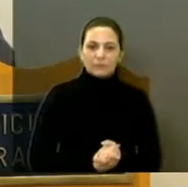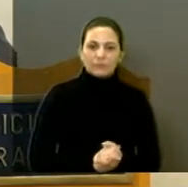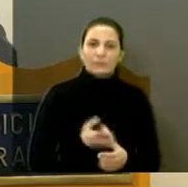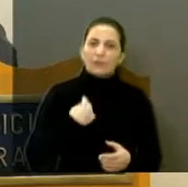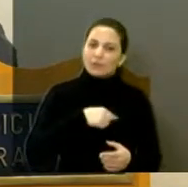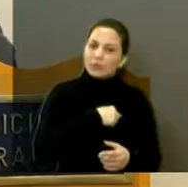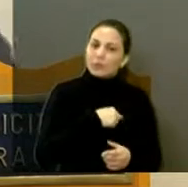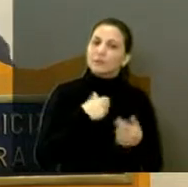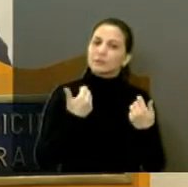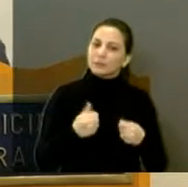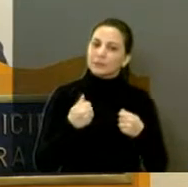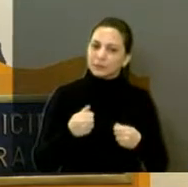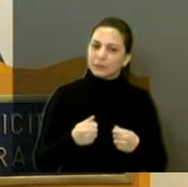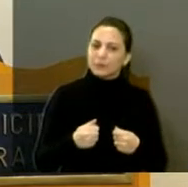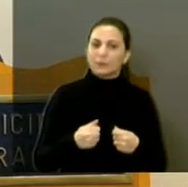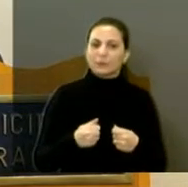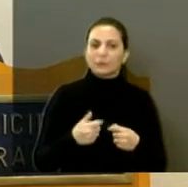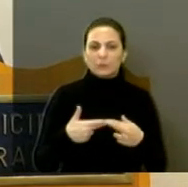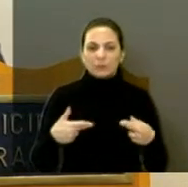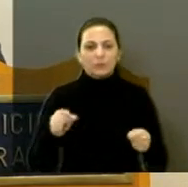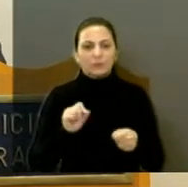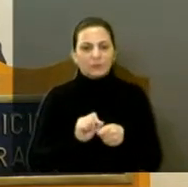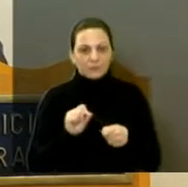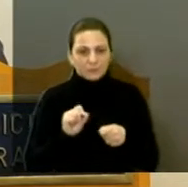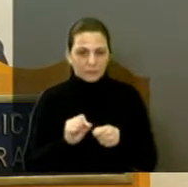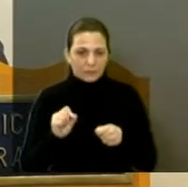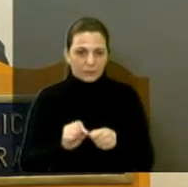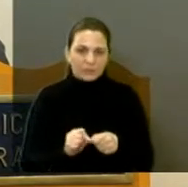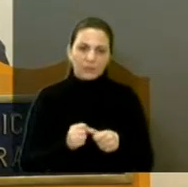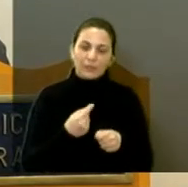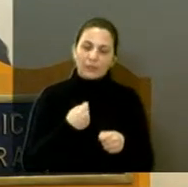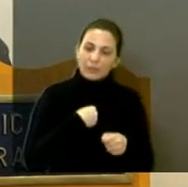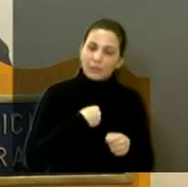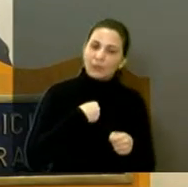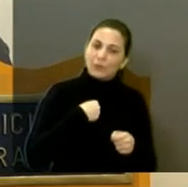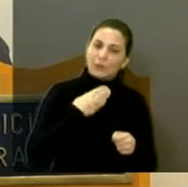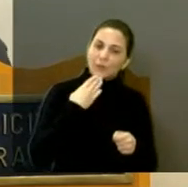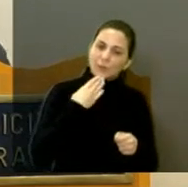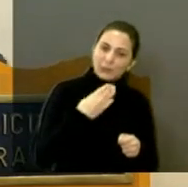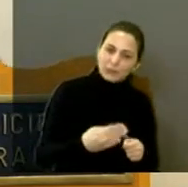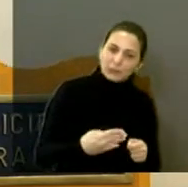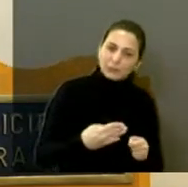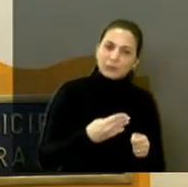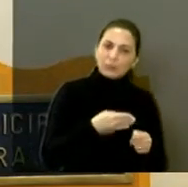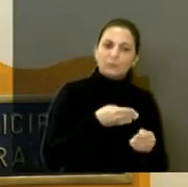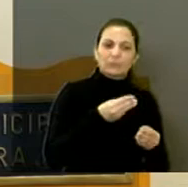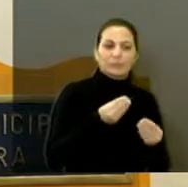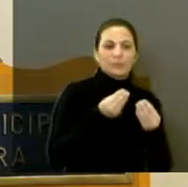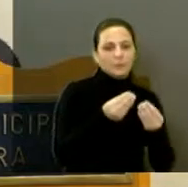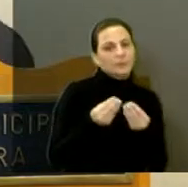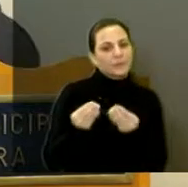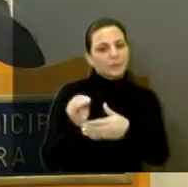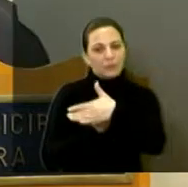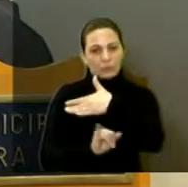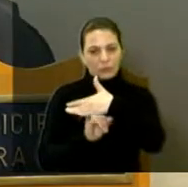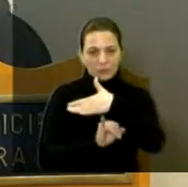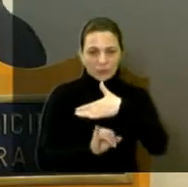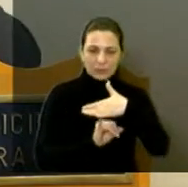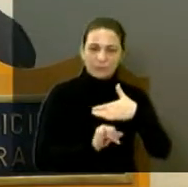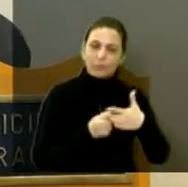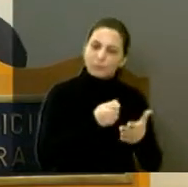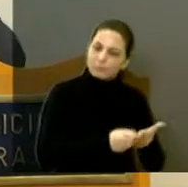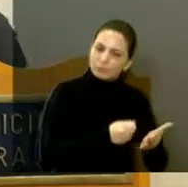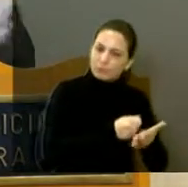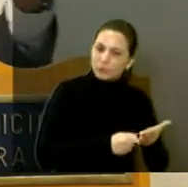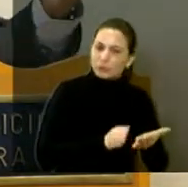tomar algumas previdências. Estarei fazendo alguns requerimentos, enviando para os órgãos aí, para ver se nós cobramos.